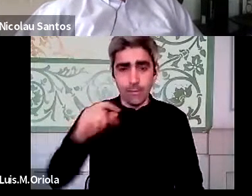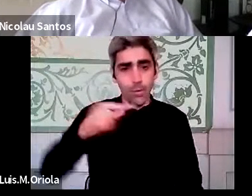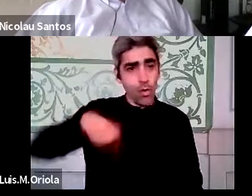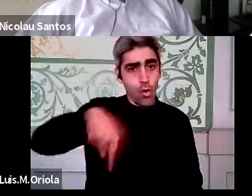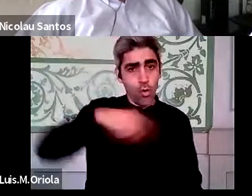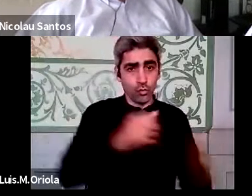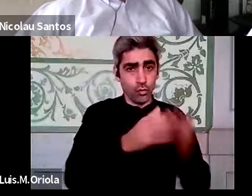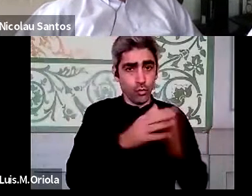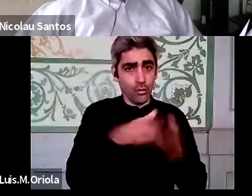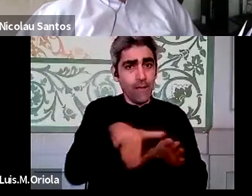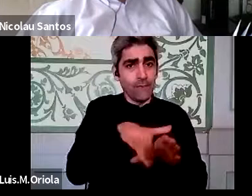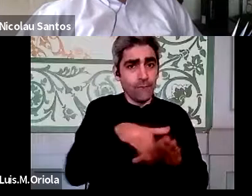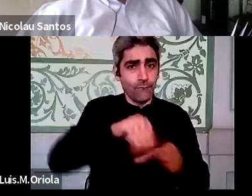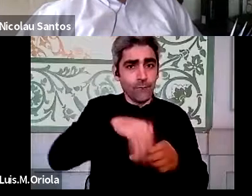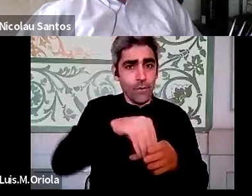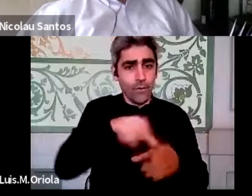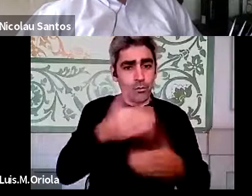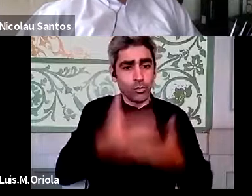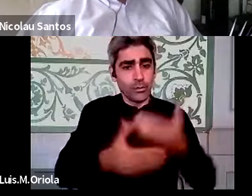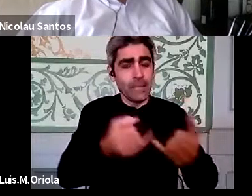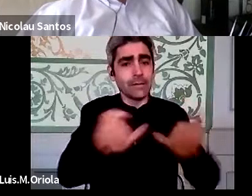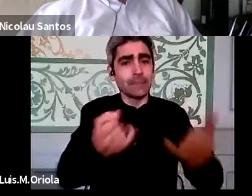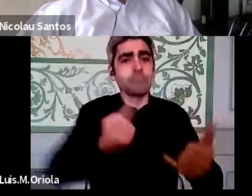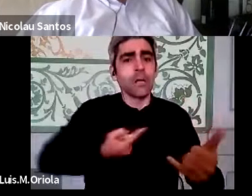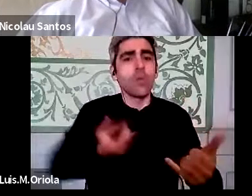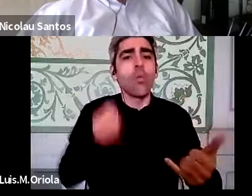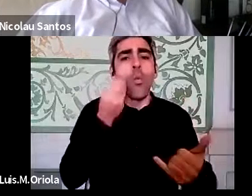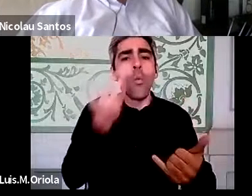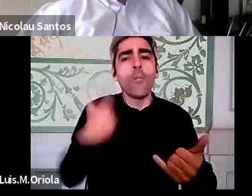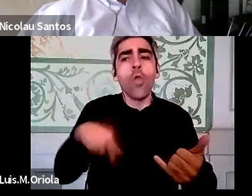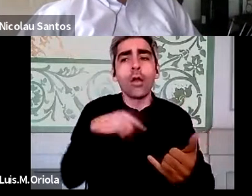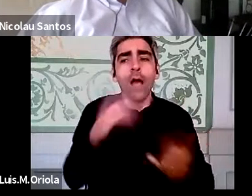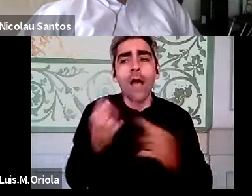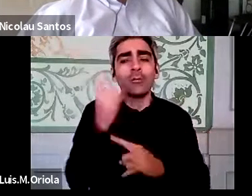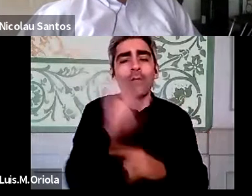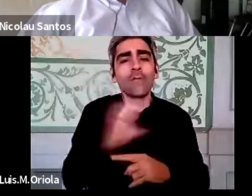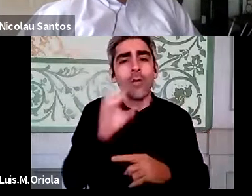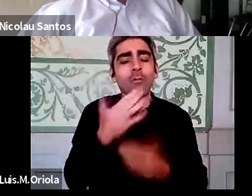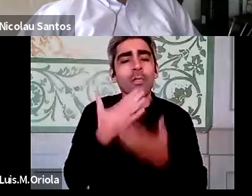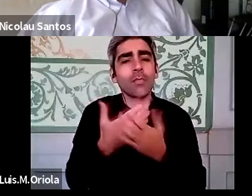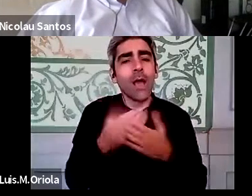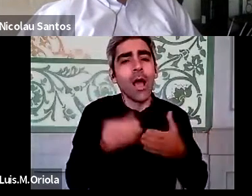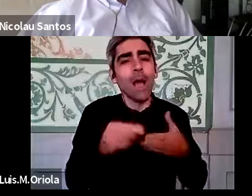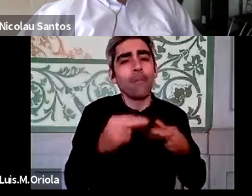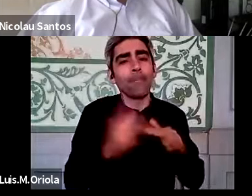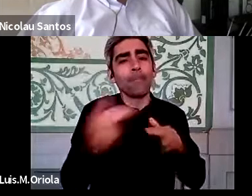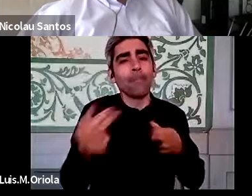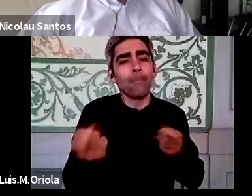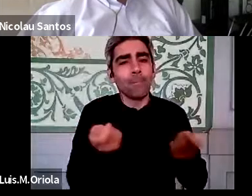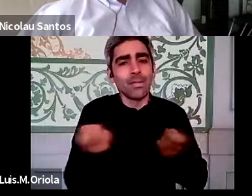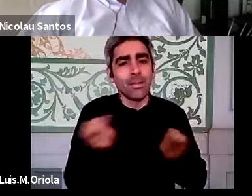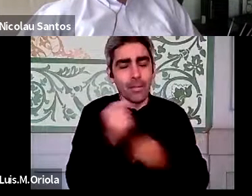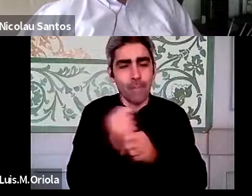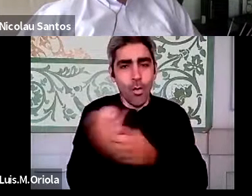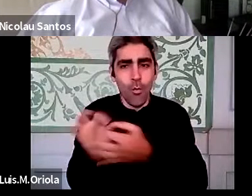nestes processos agora a seguir, é que maneiras nós vamos arranjar para podermos ser mediadores destes trabalhos colaborativos que